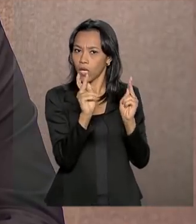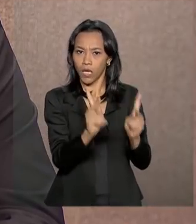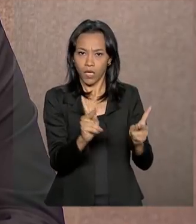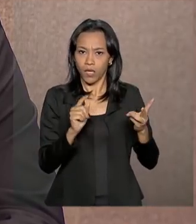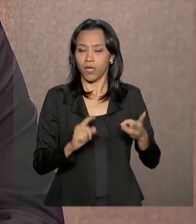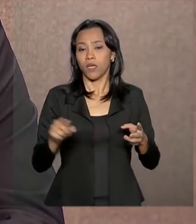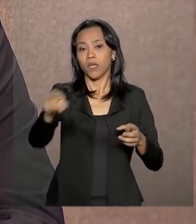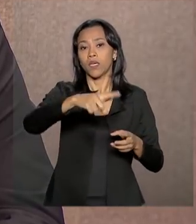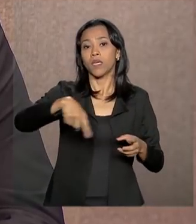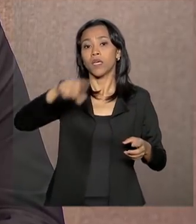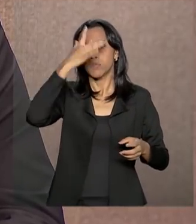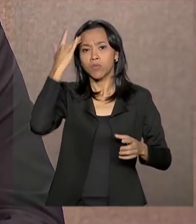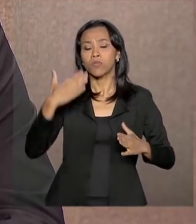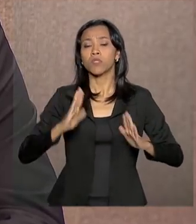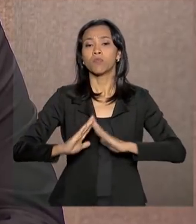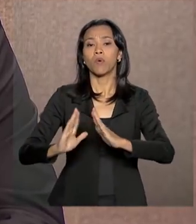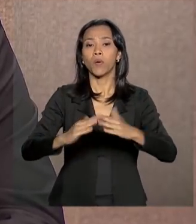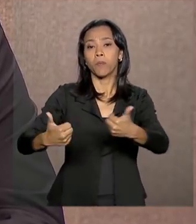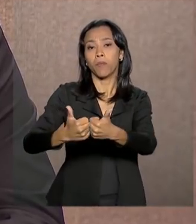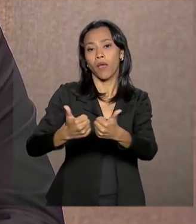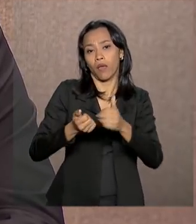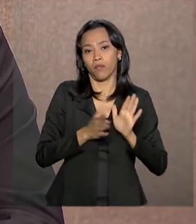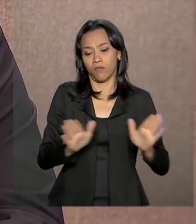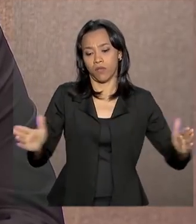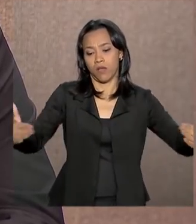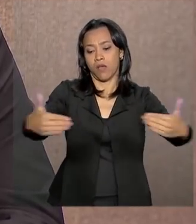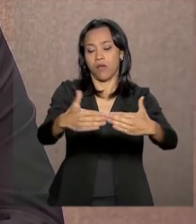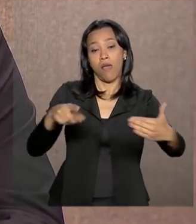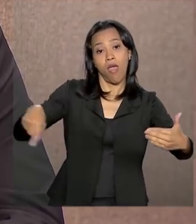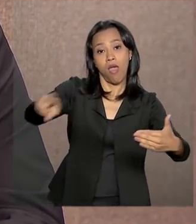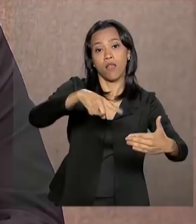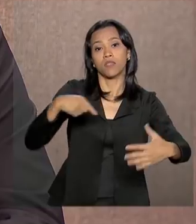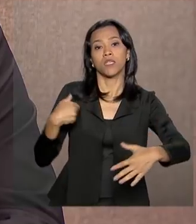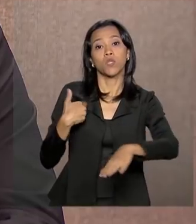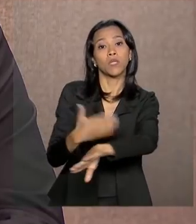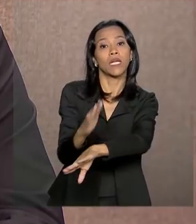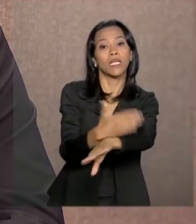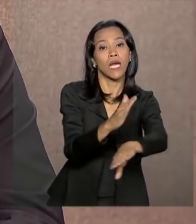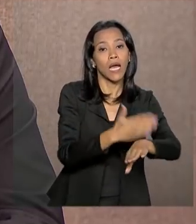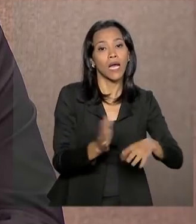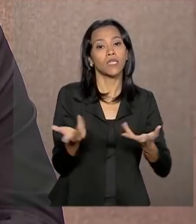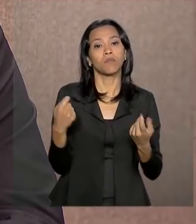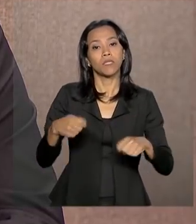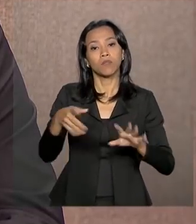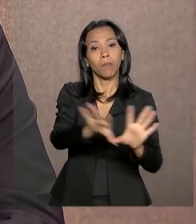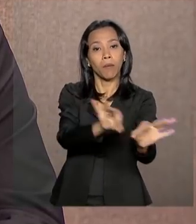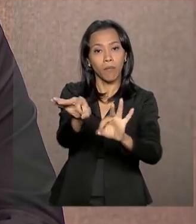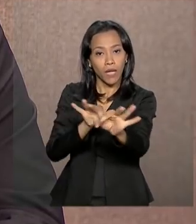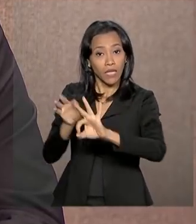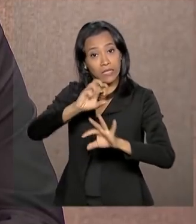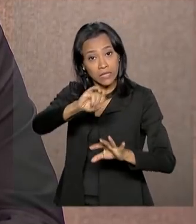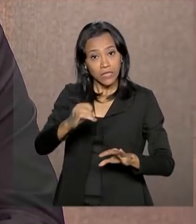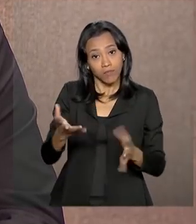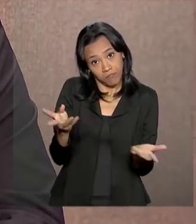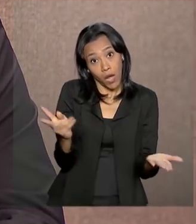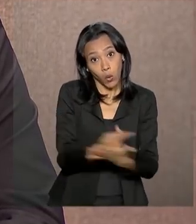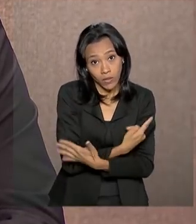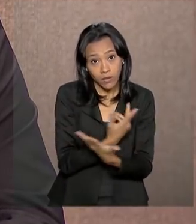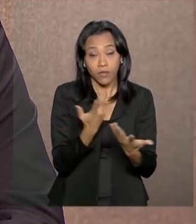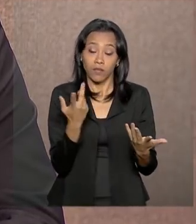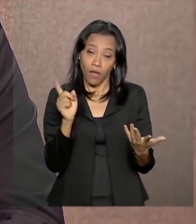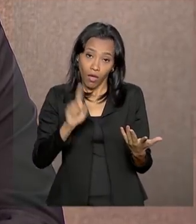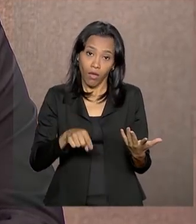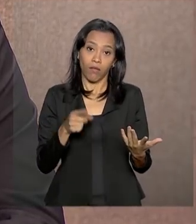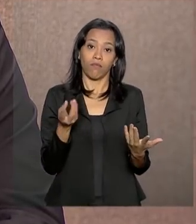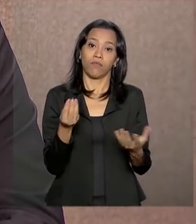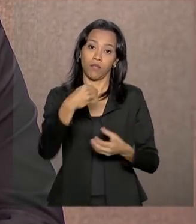população que está a jusante da barragem esteja devidamente treinada, simulações precisam ser feitas, faz parte do negócio.